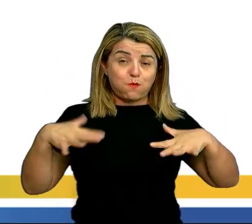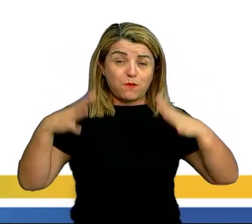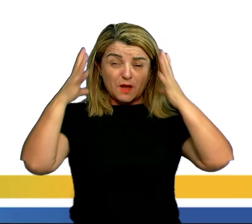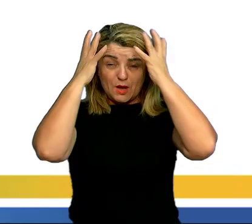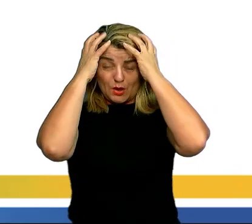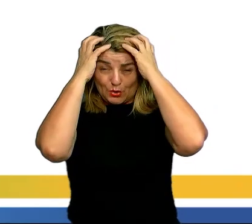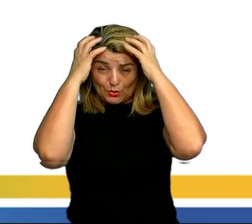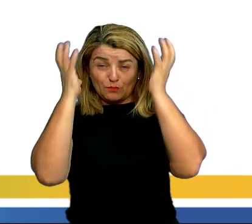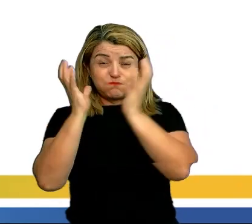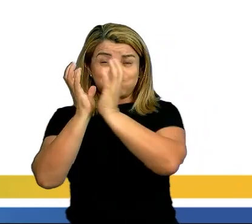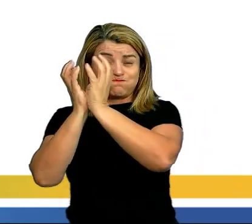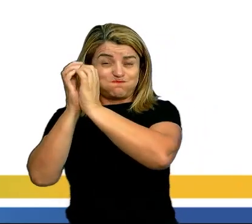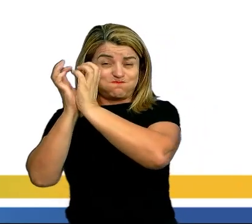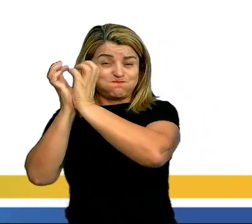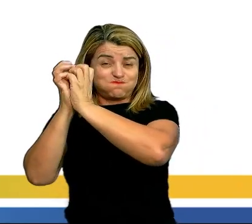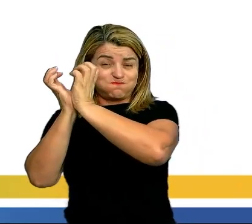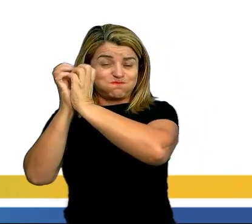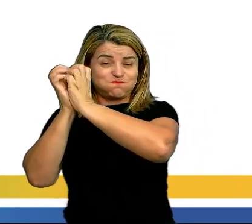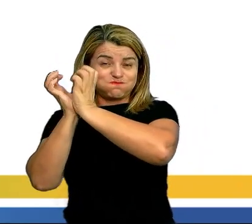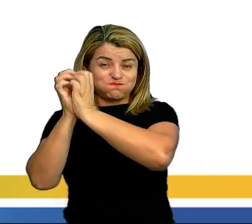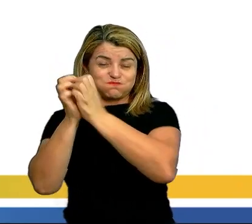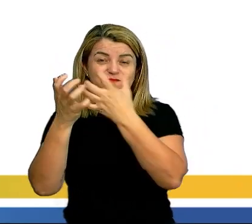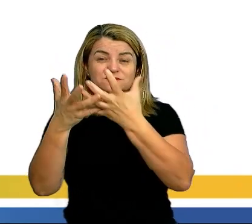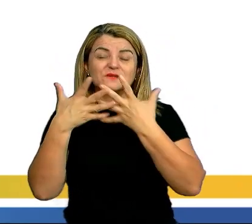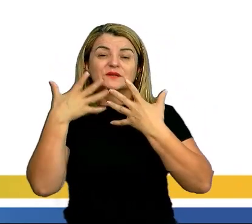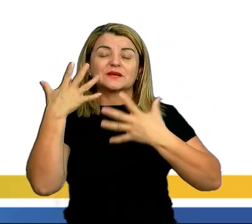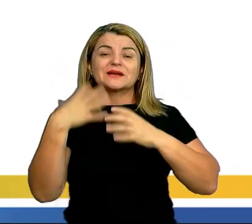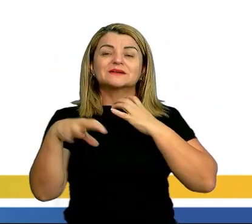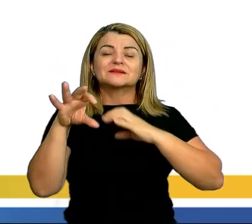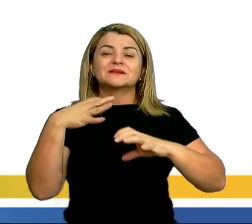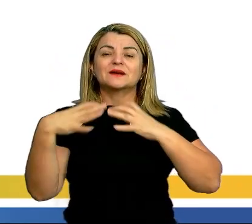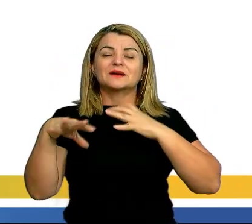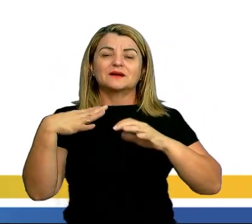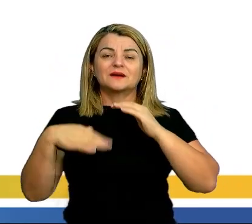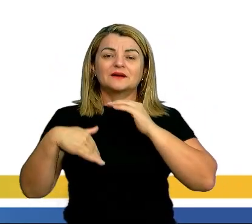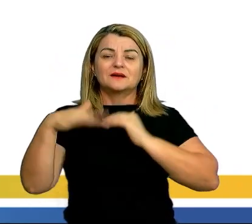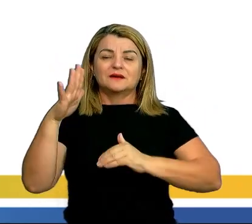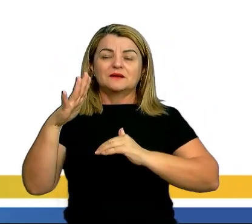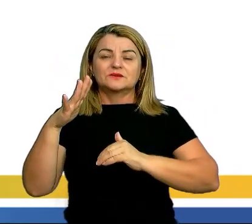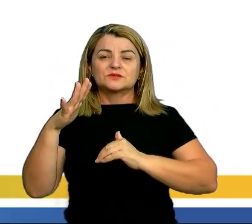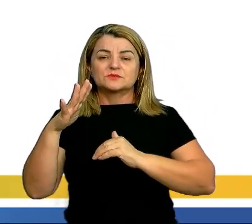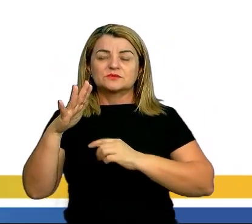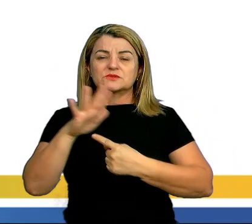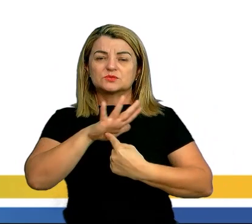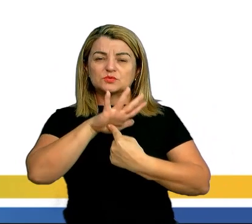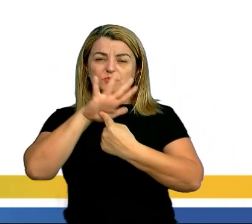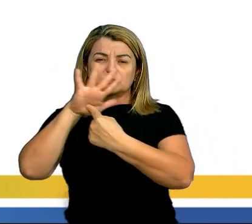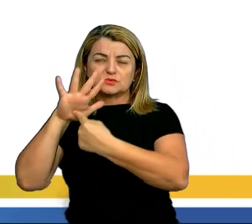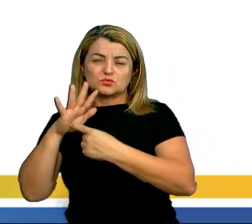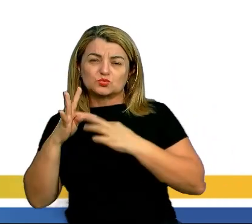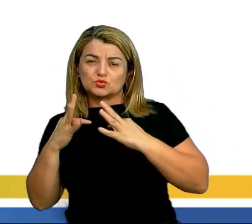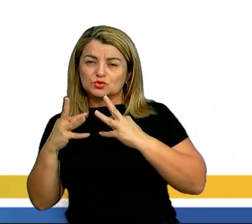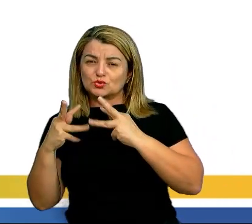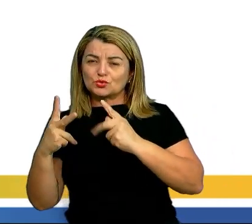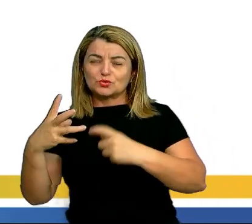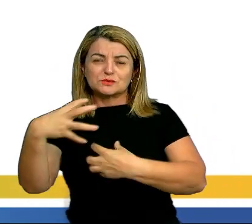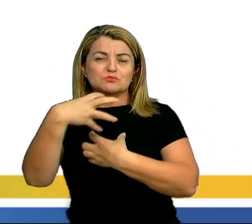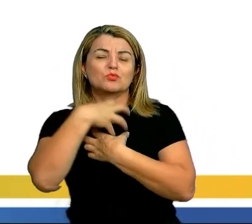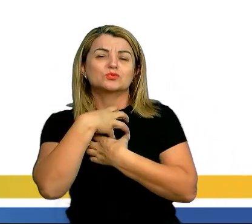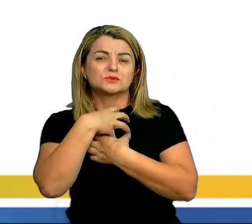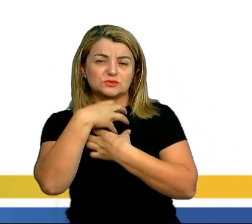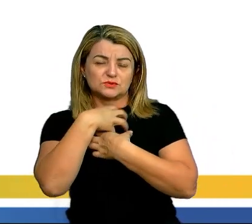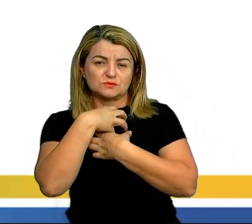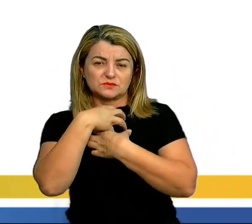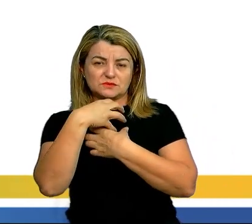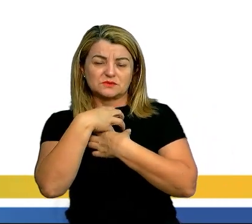cabeça de vos querer cantar com excesso. De expressão de todas as minhas sensações.